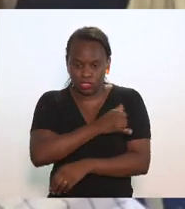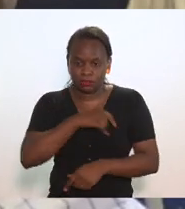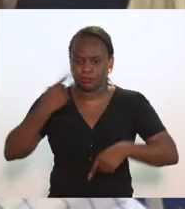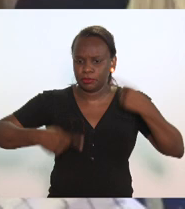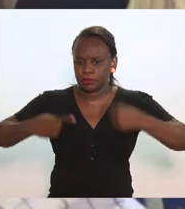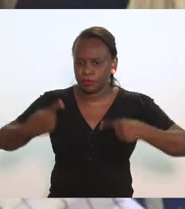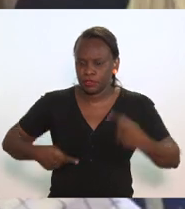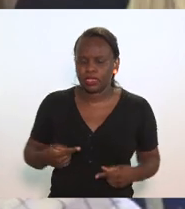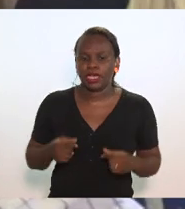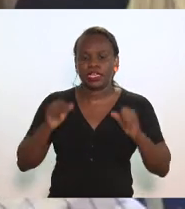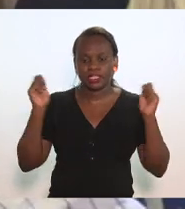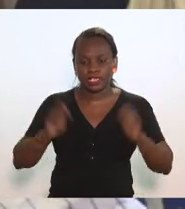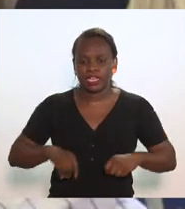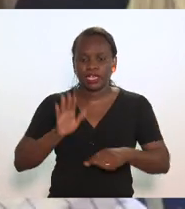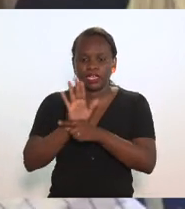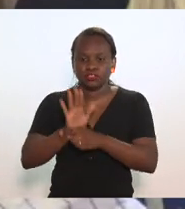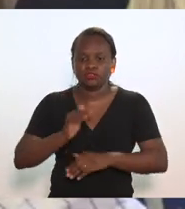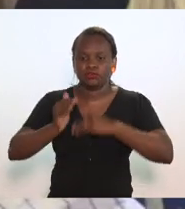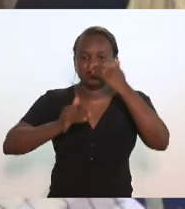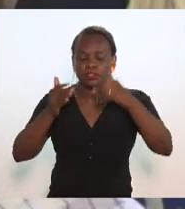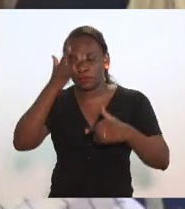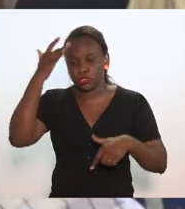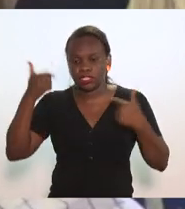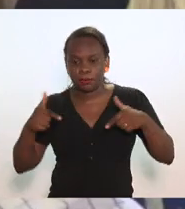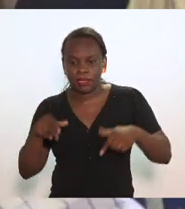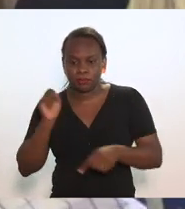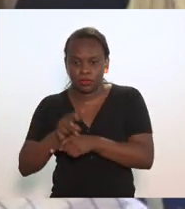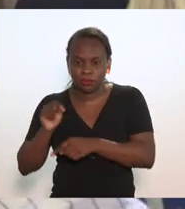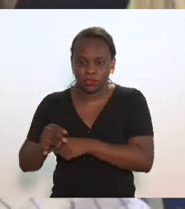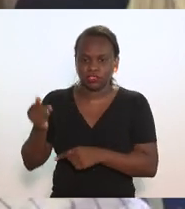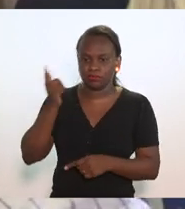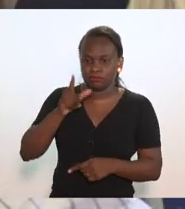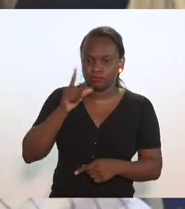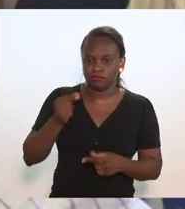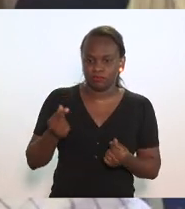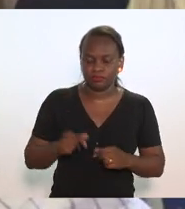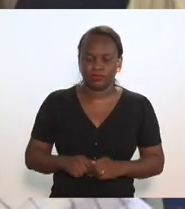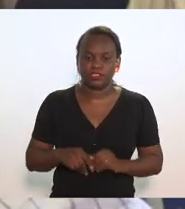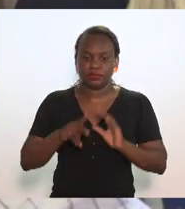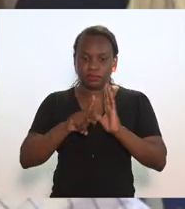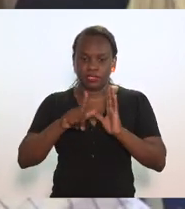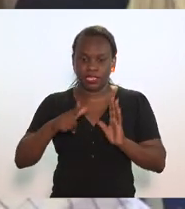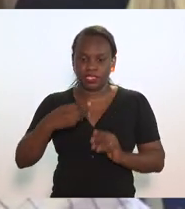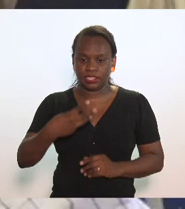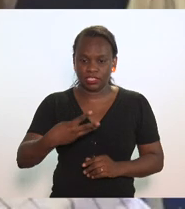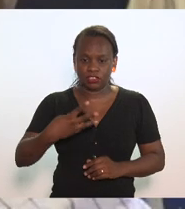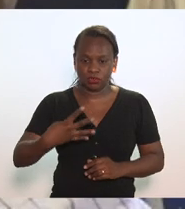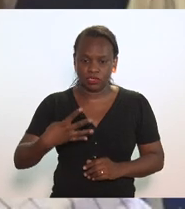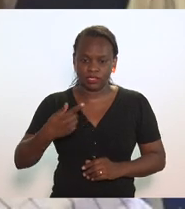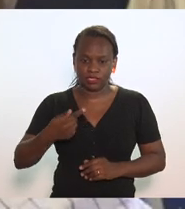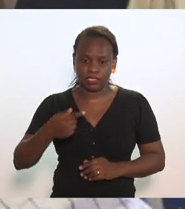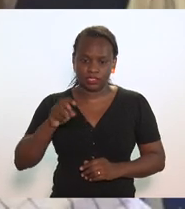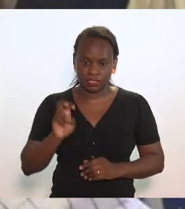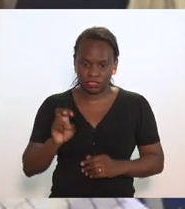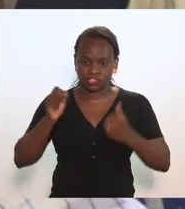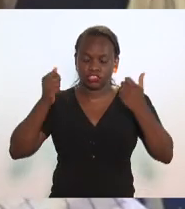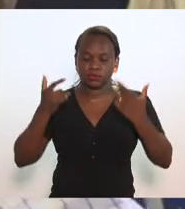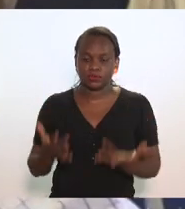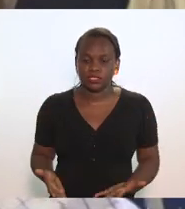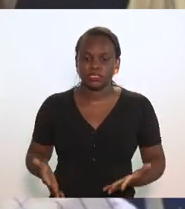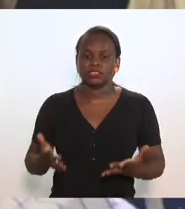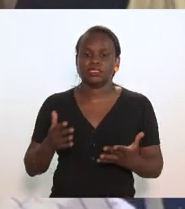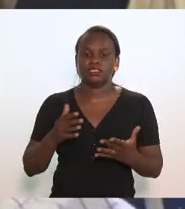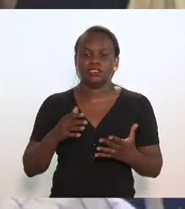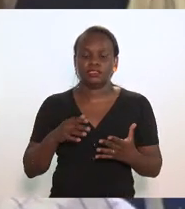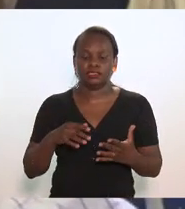isso, possa se desenvolver, gerar emprego e renda. O PL 3475, que dispõe sobre a instituição de regime